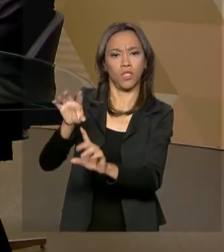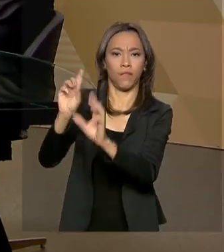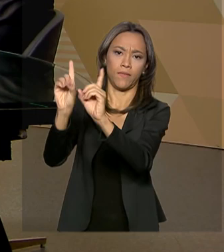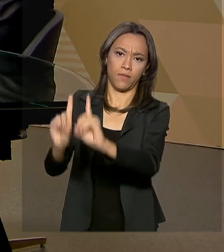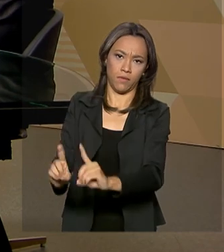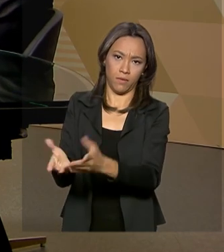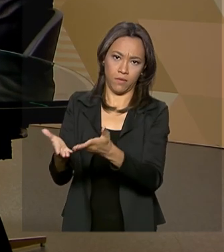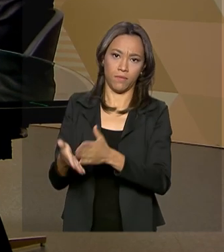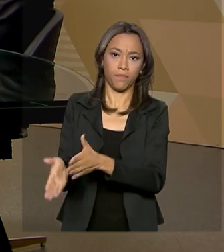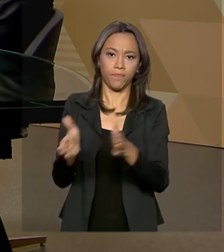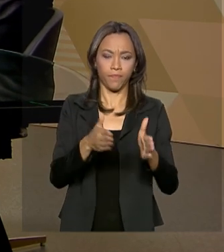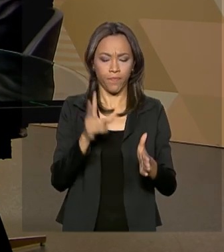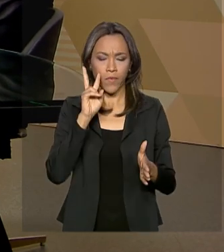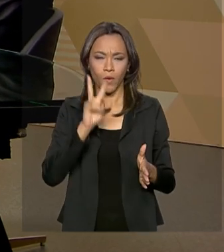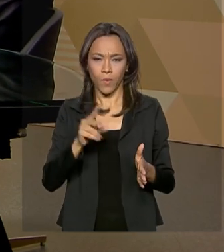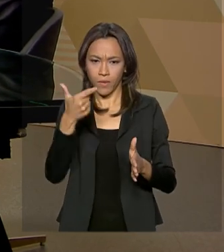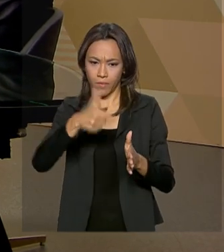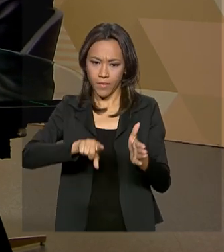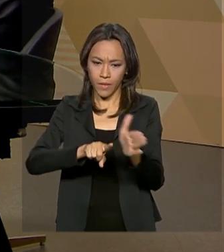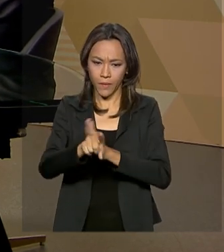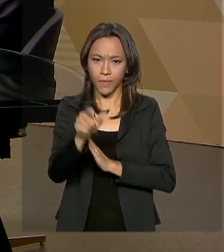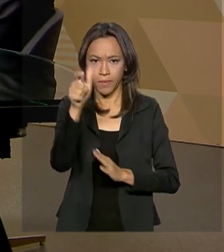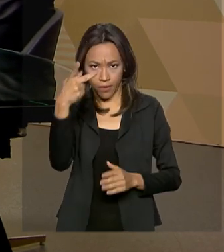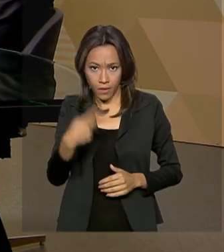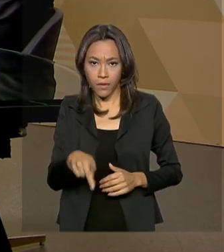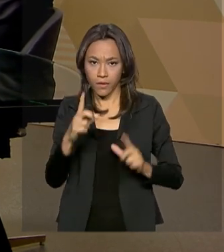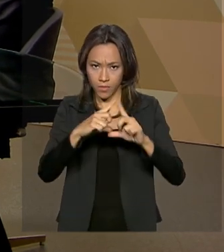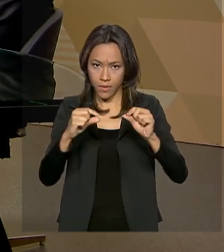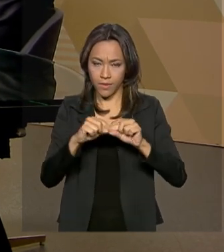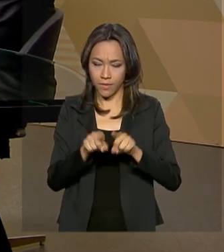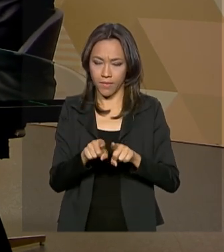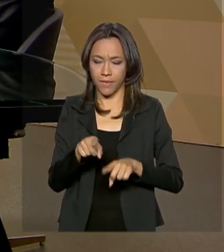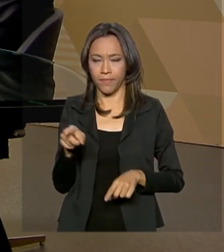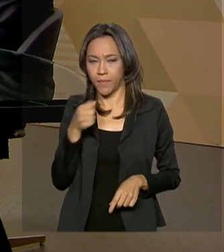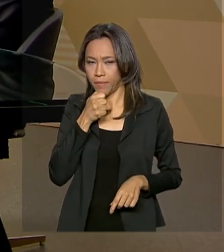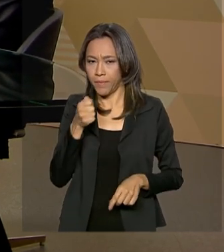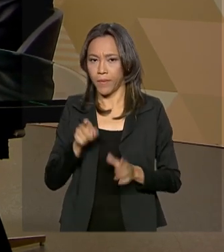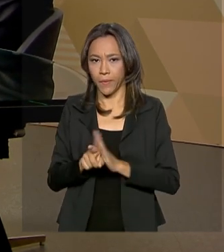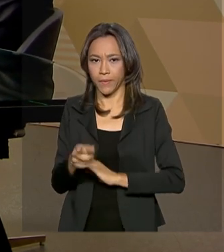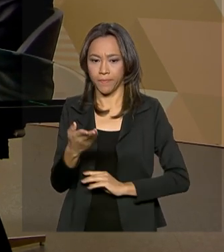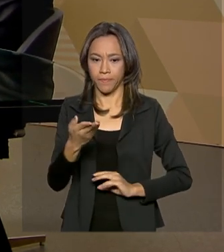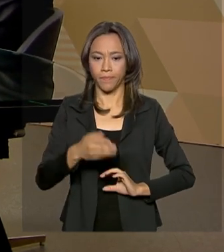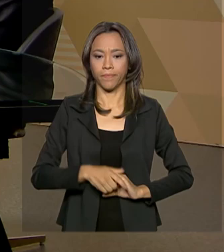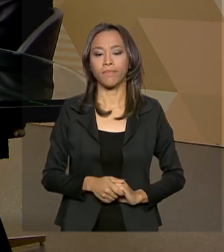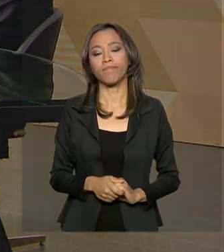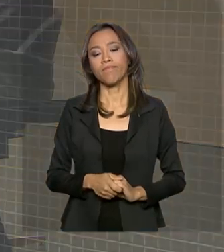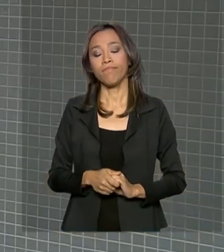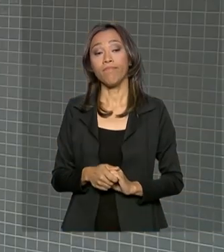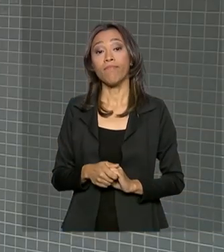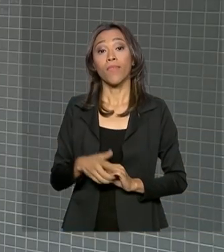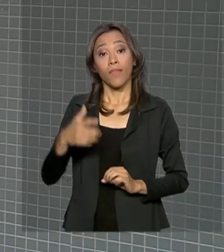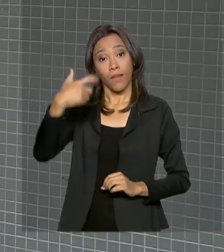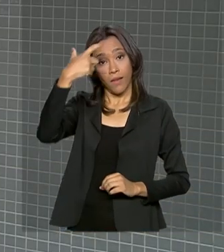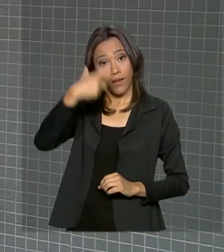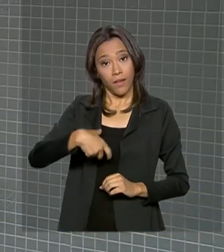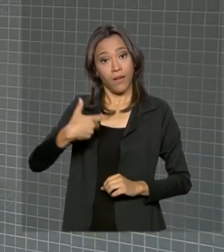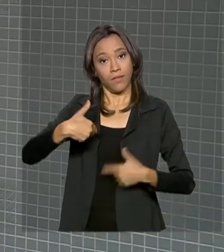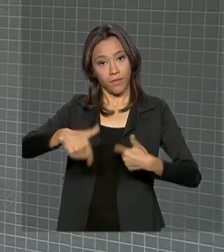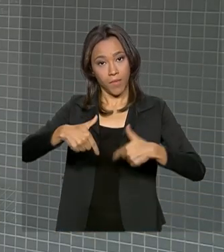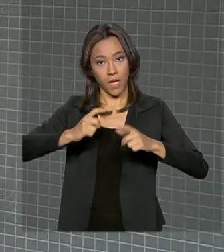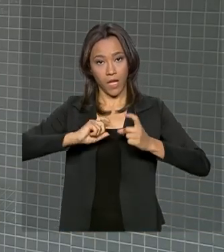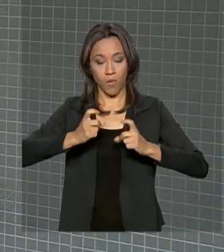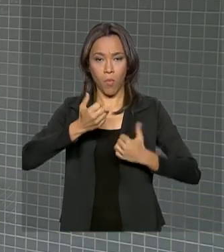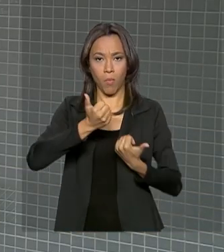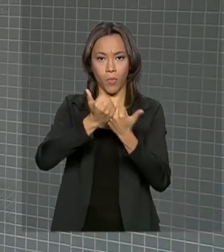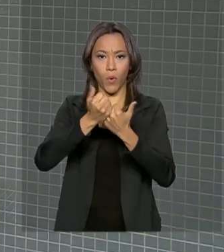lá ouvir a Eliane Mendes, ela é aqui de Brasília também, presidente. Meu nome é Eliane Mendes, eu sou auxiliar financeiro,